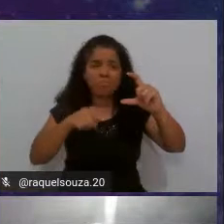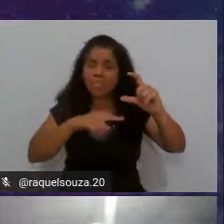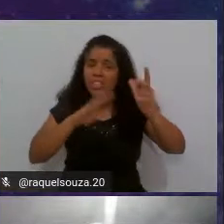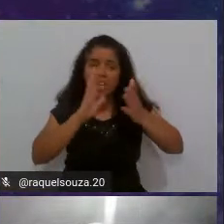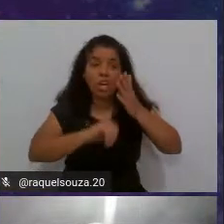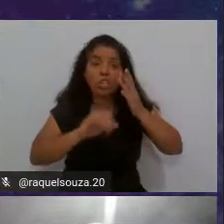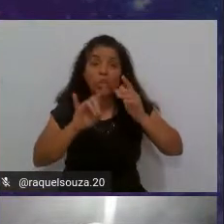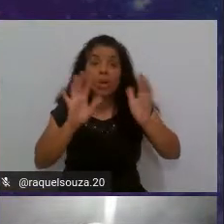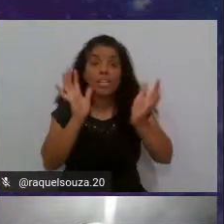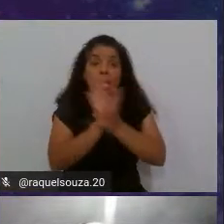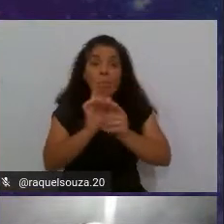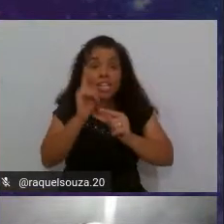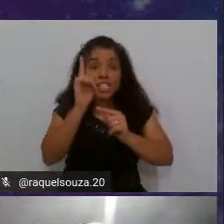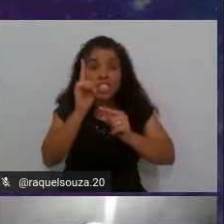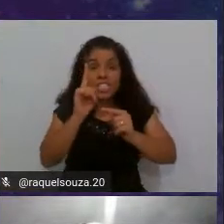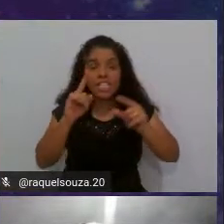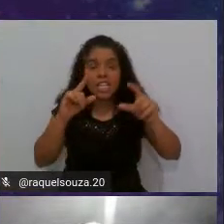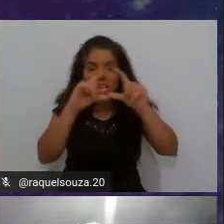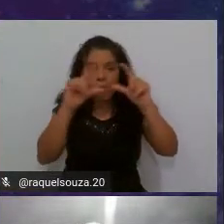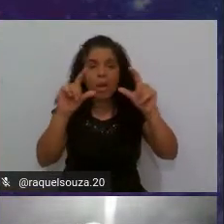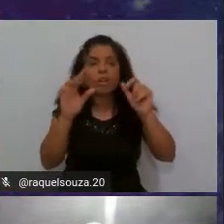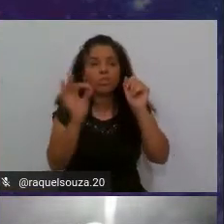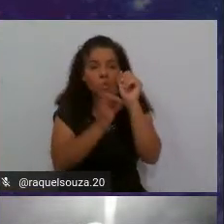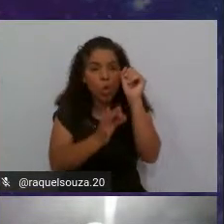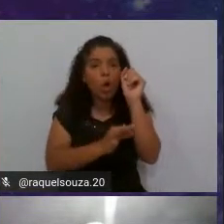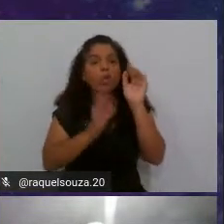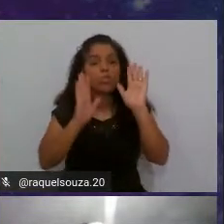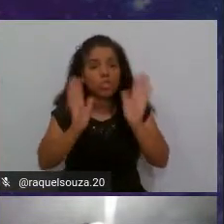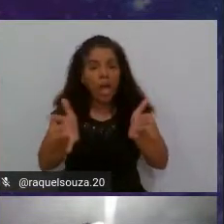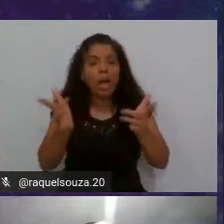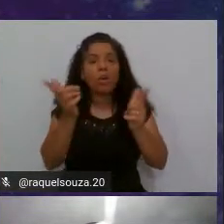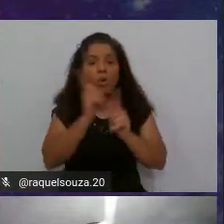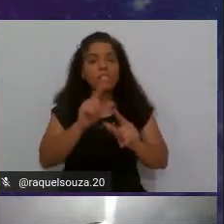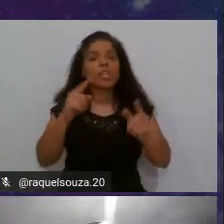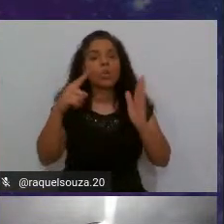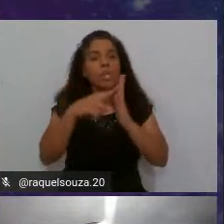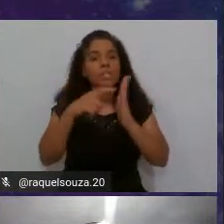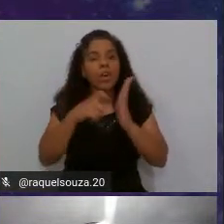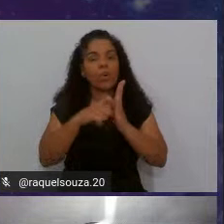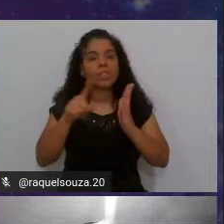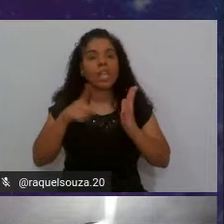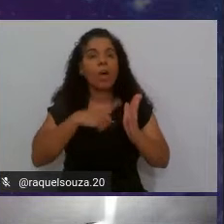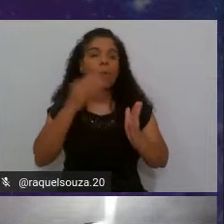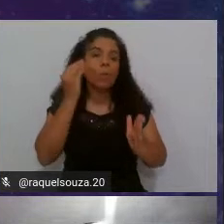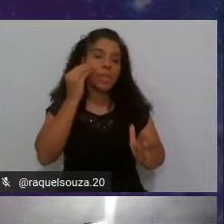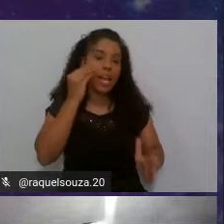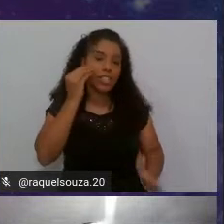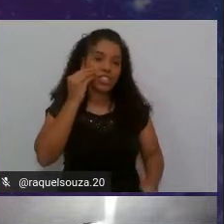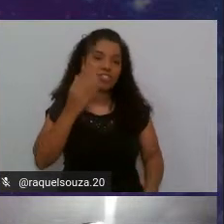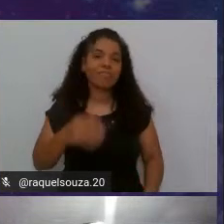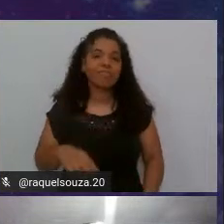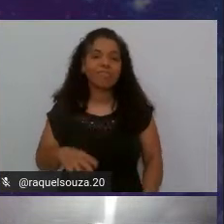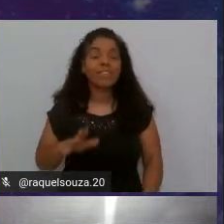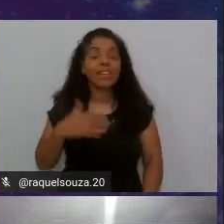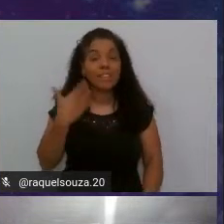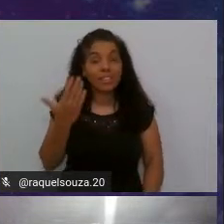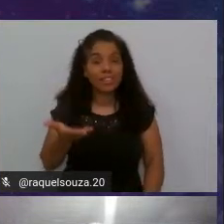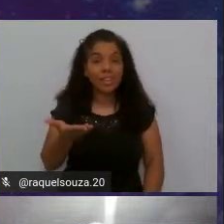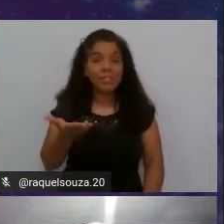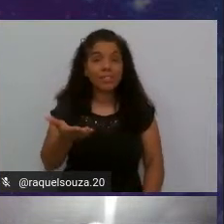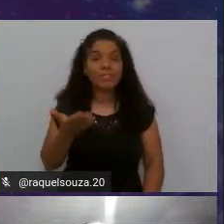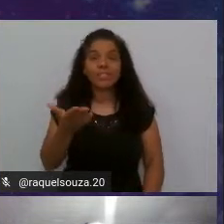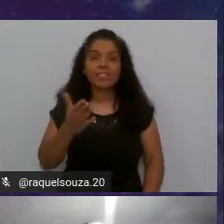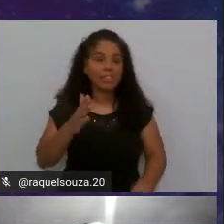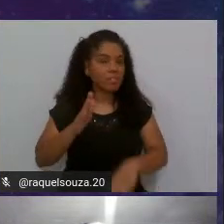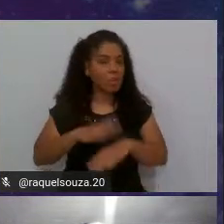essa parte de cima do meu código eu já consigo já executar o meu o meu teste então lá